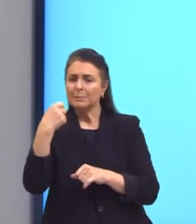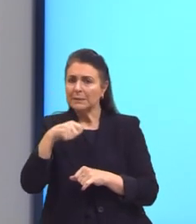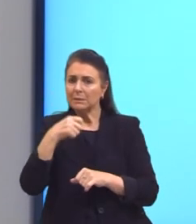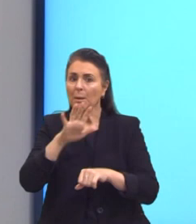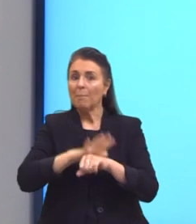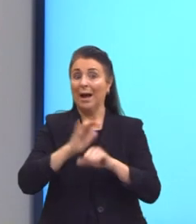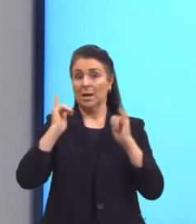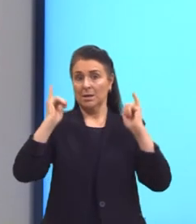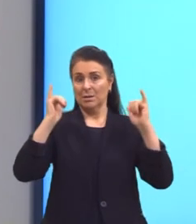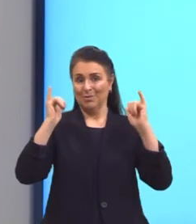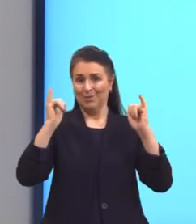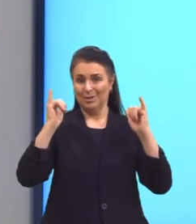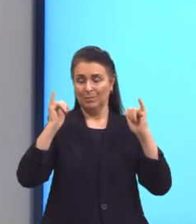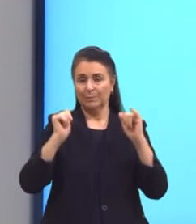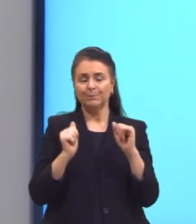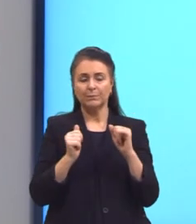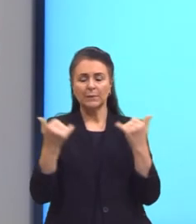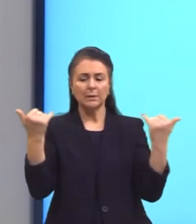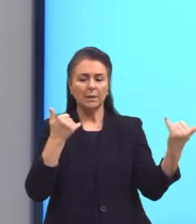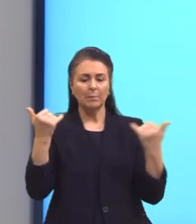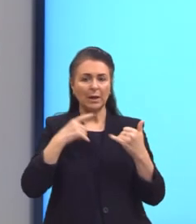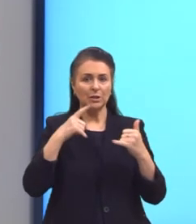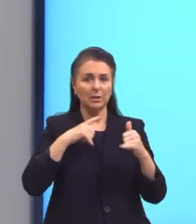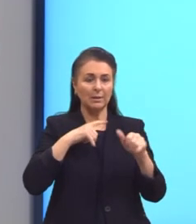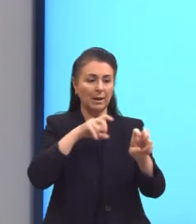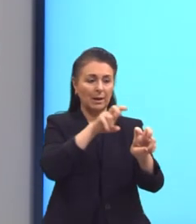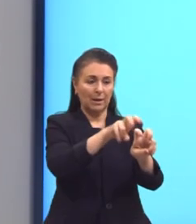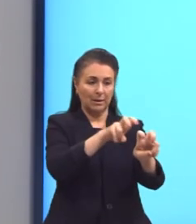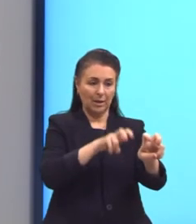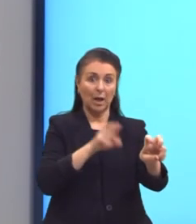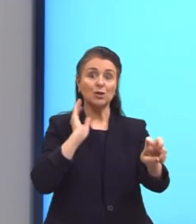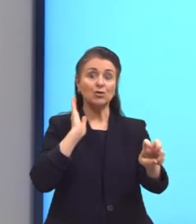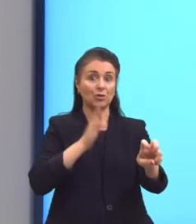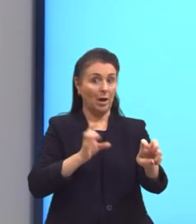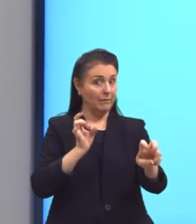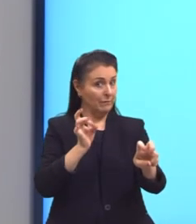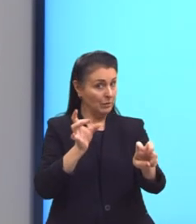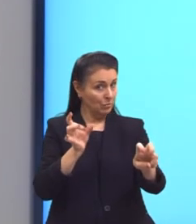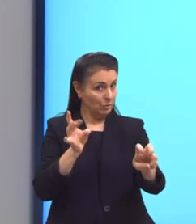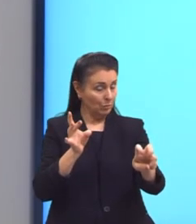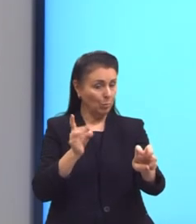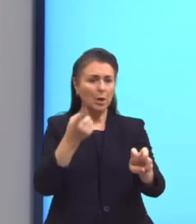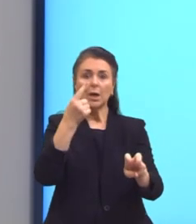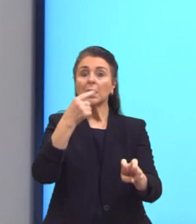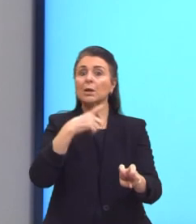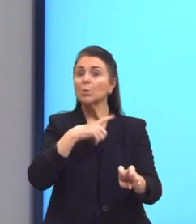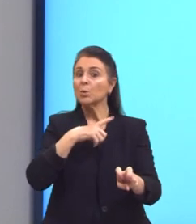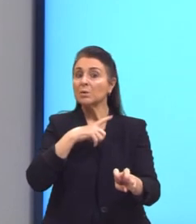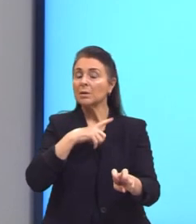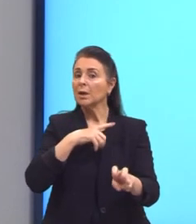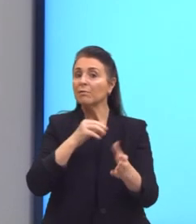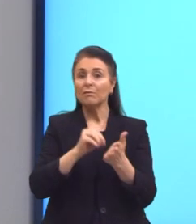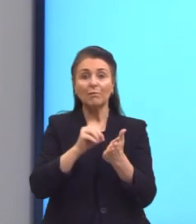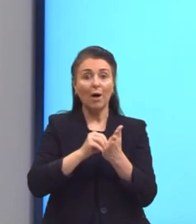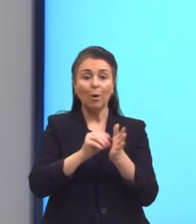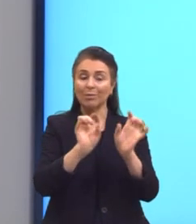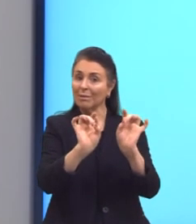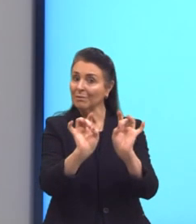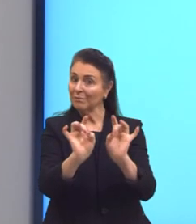Na imagem, tem a informação dos assentos já vendidos e dos ainda disponíveis em um determinado instante.